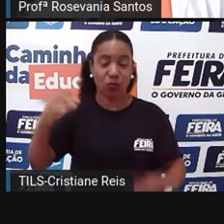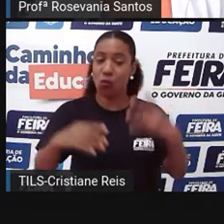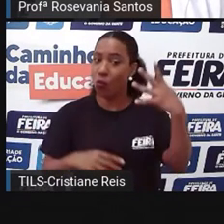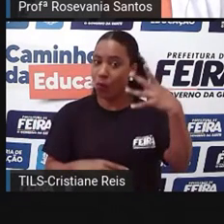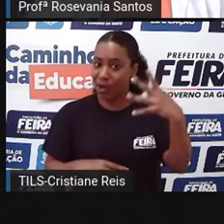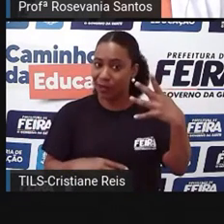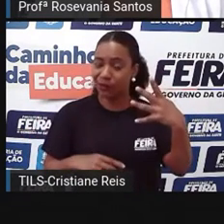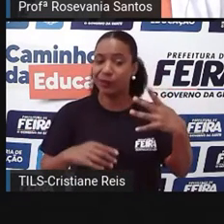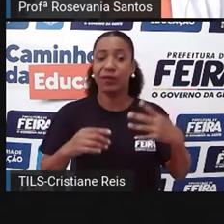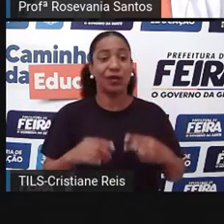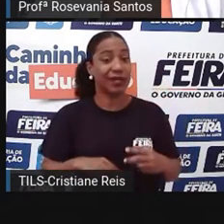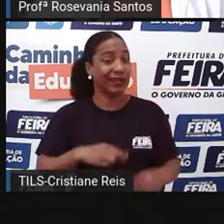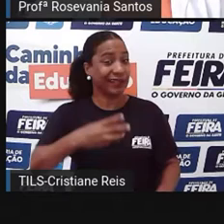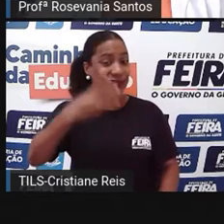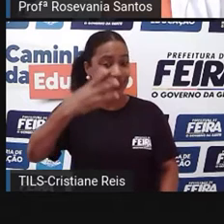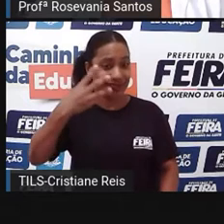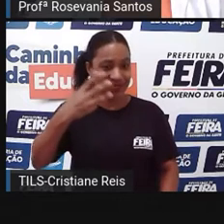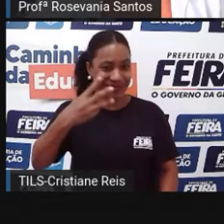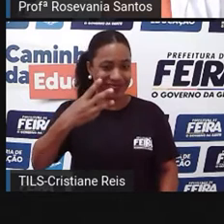tenho três planícies.